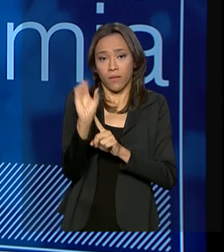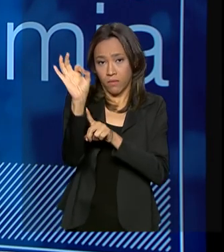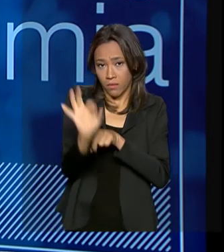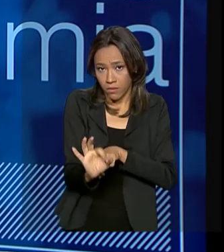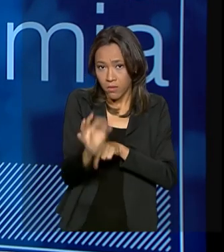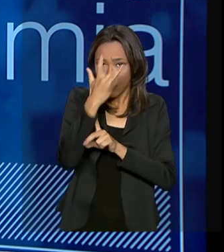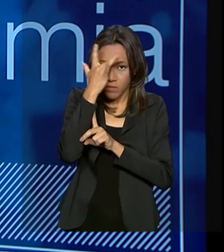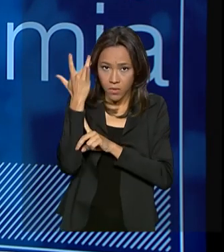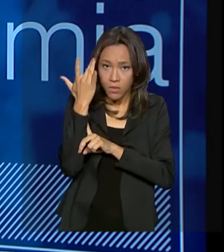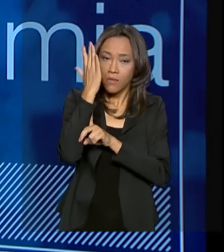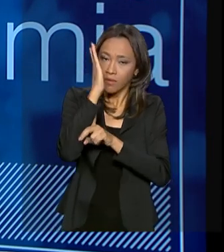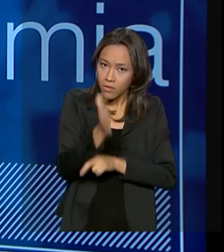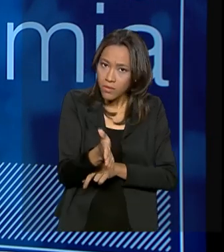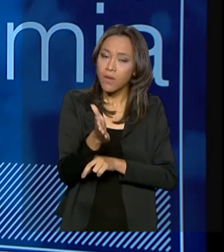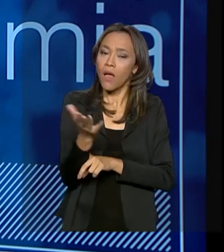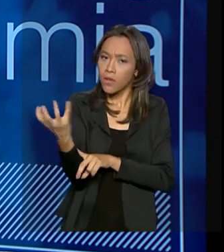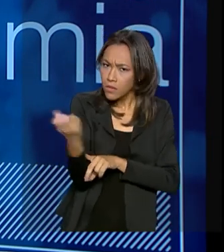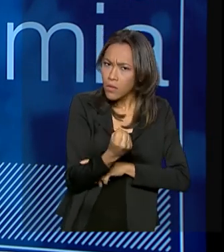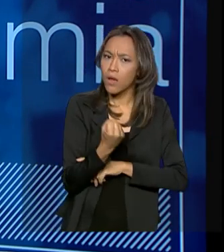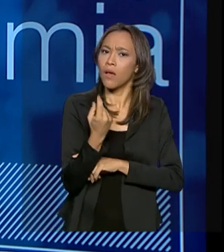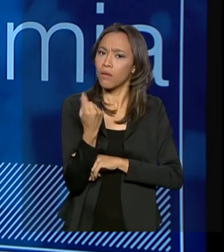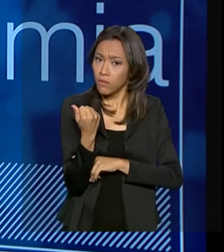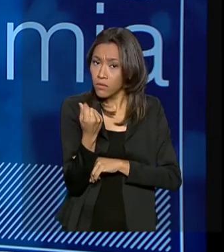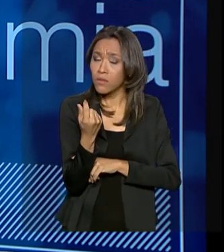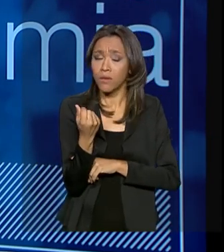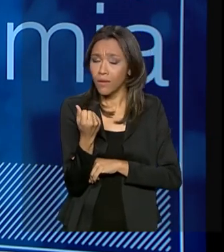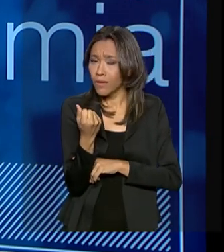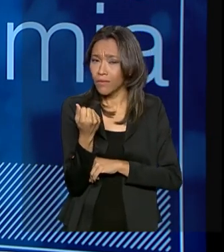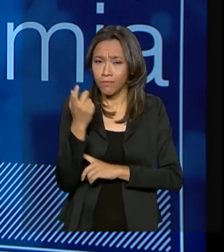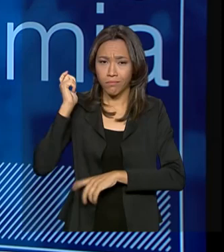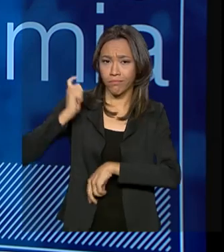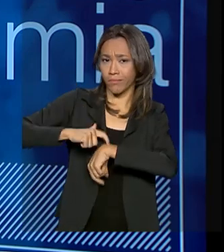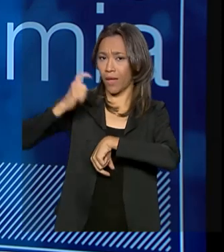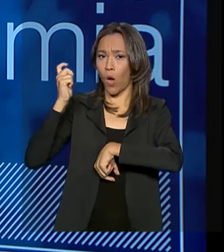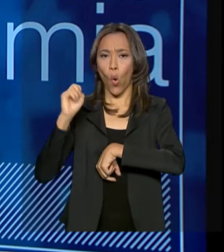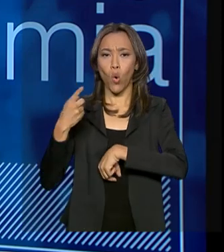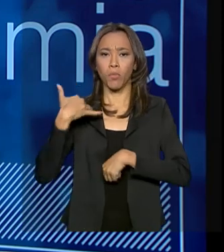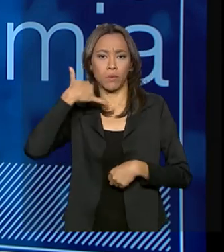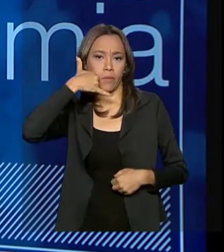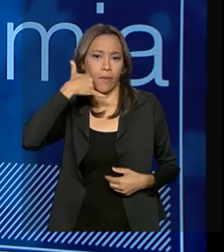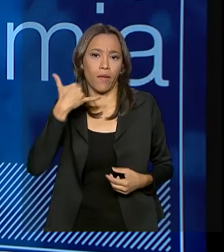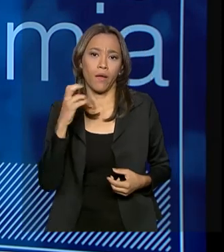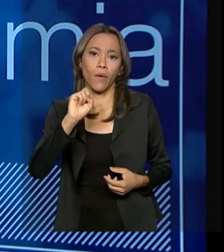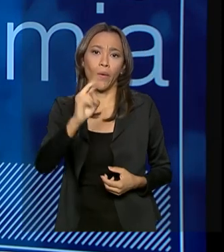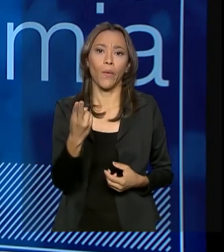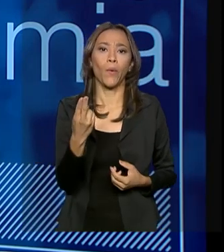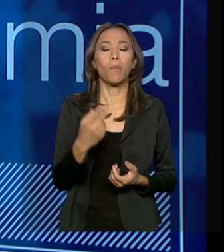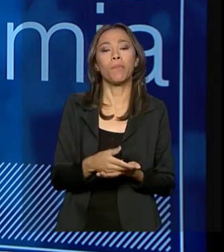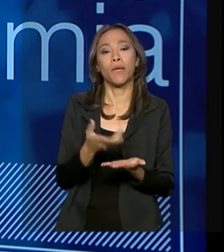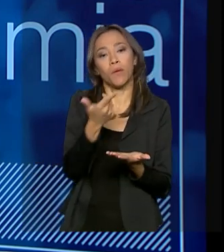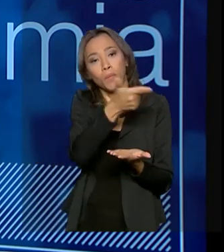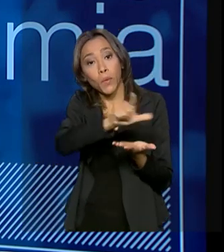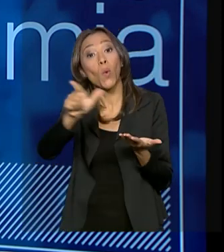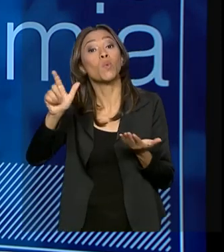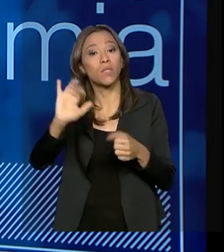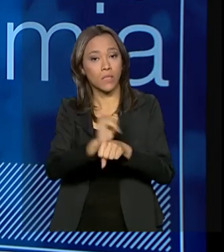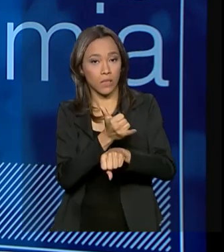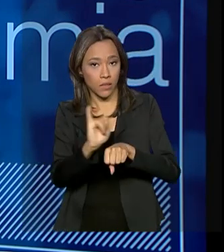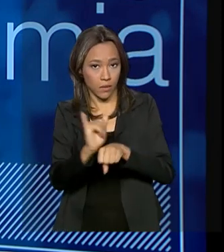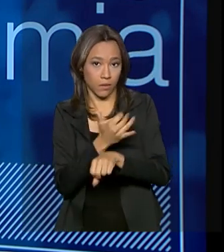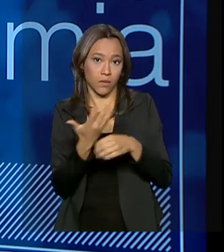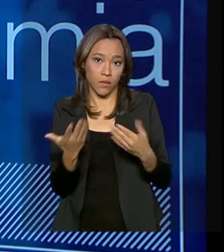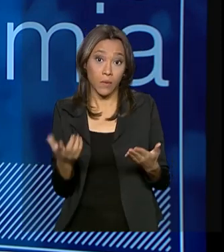realizaram esses resgates de uma maneira automática, ou pelo celular, ou pelos ATMs. Então, isto